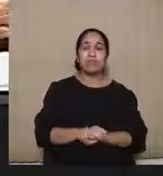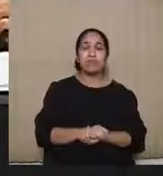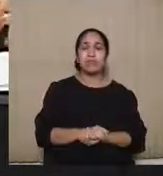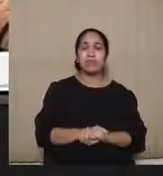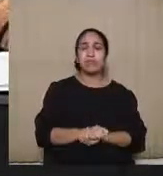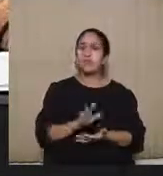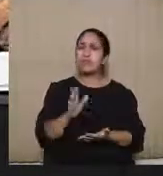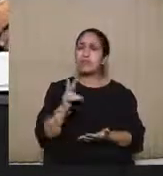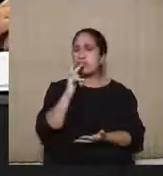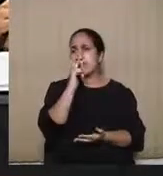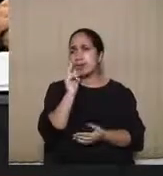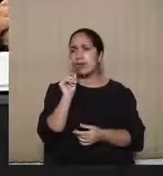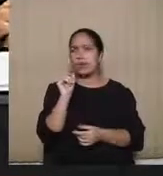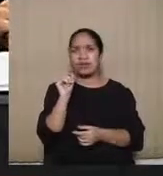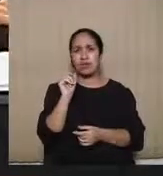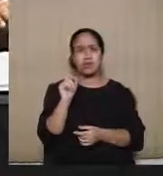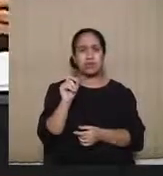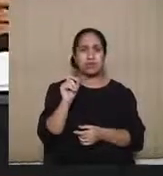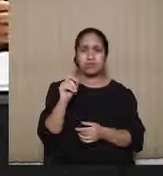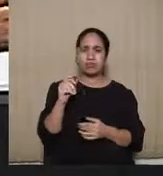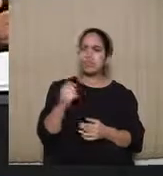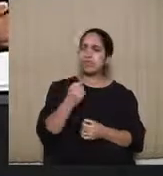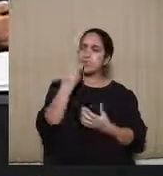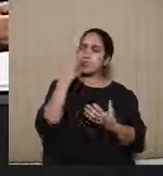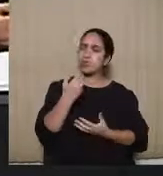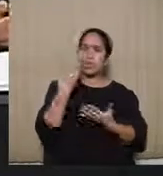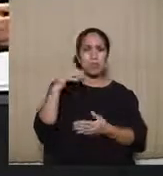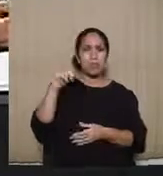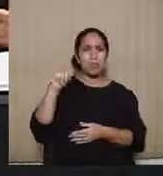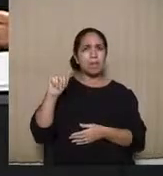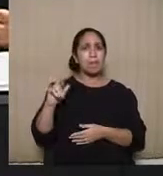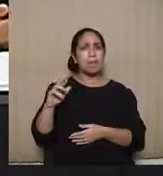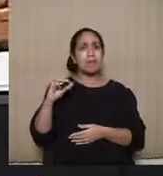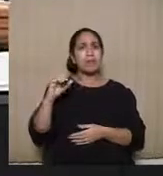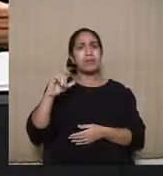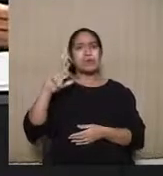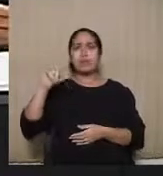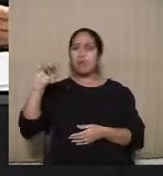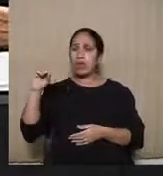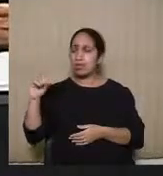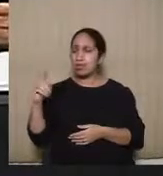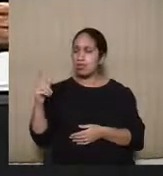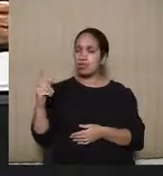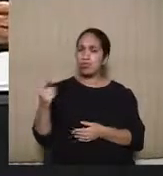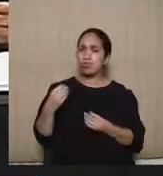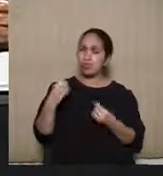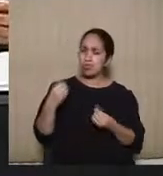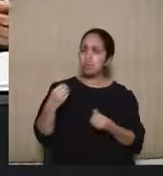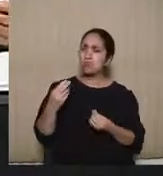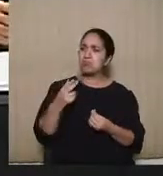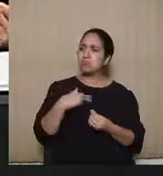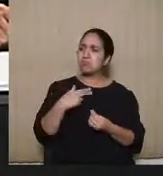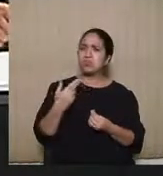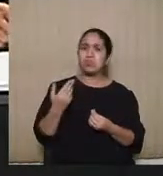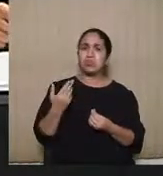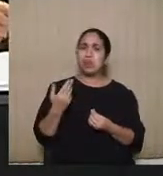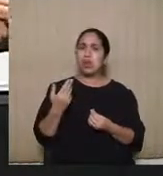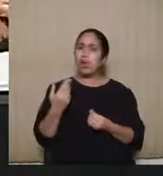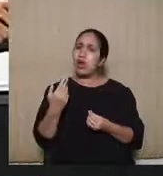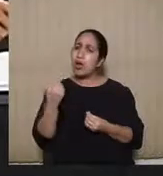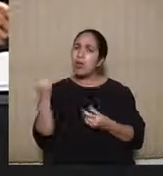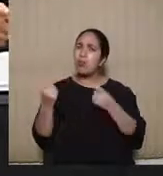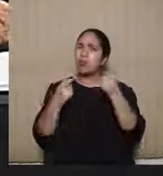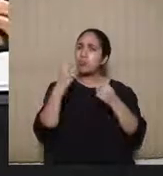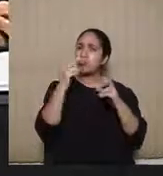Parece que a exposição aqui do doutor Marcelo foi, de alguma maneira, doutor Afonso, foi o prolongamento da sessão de hoje, porque alguns temas